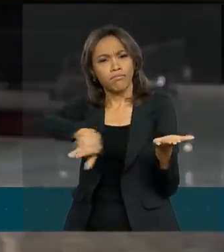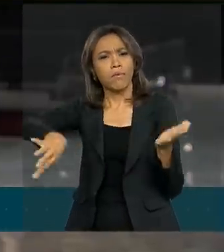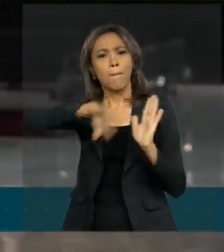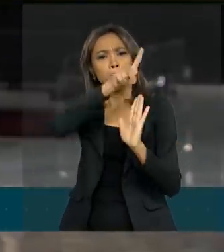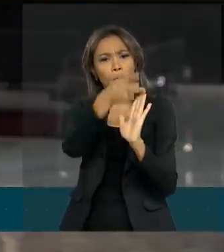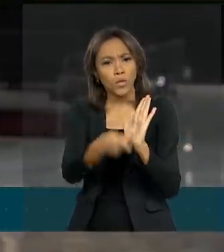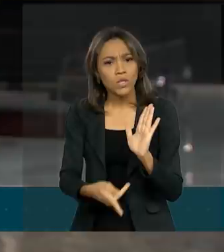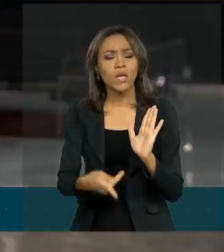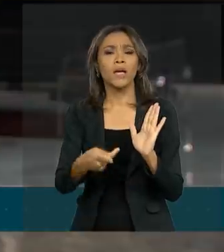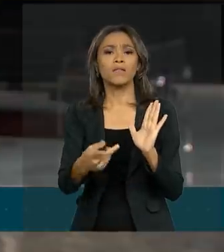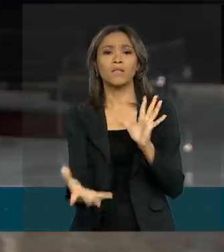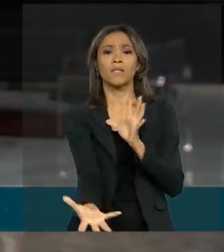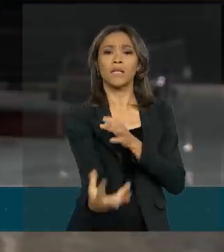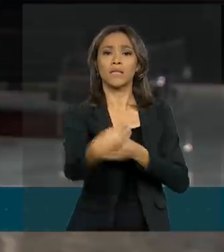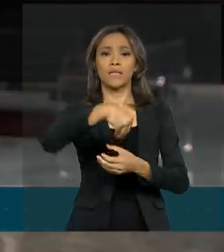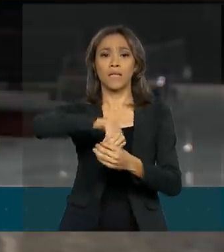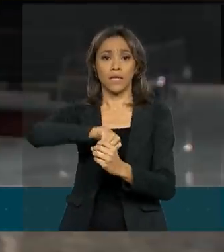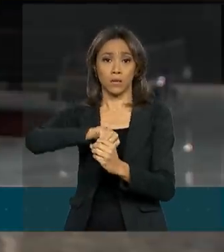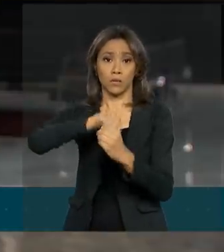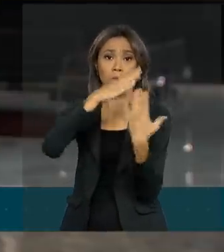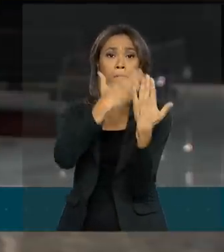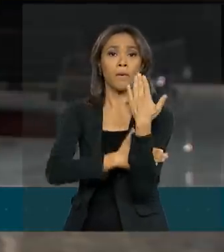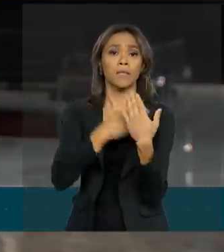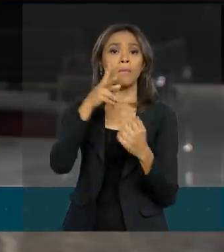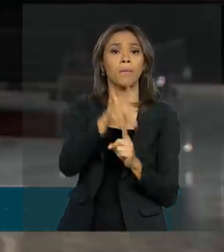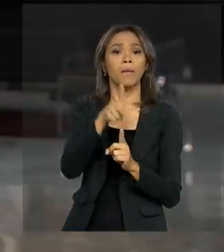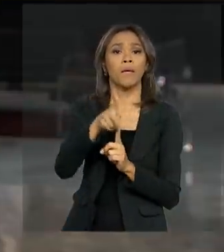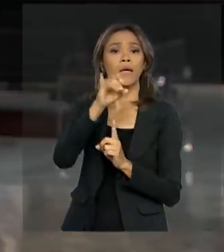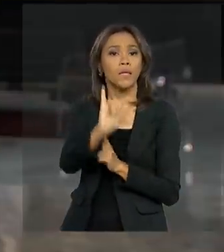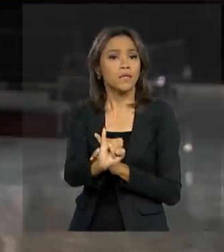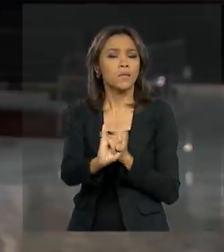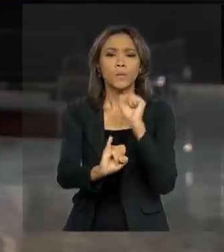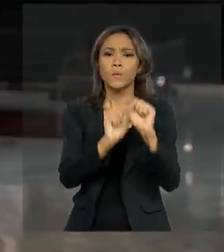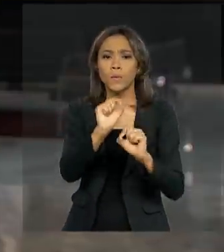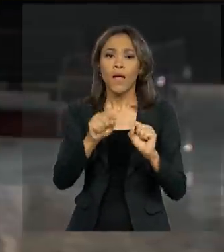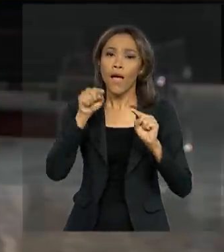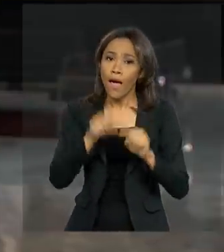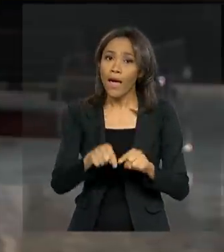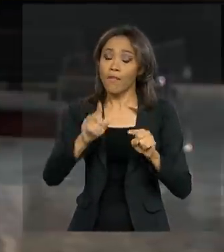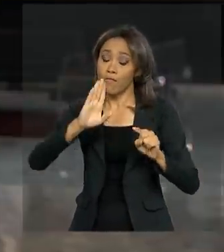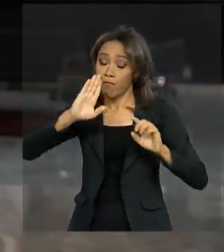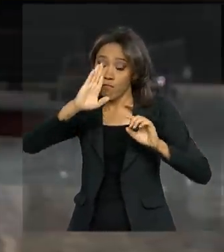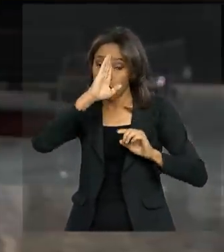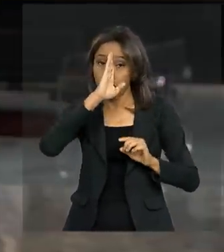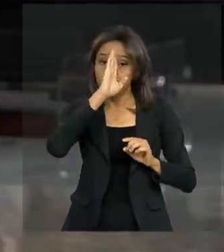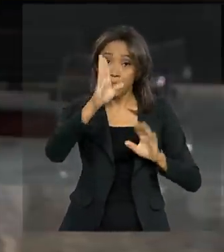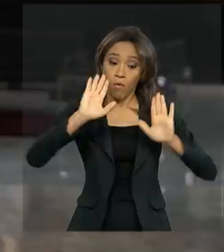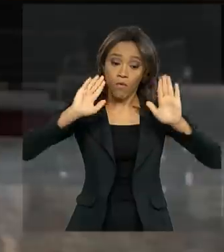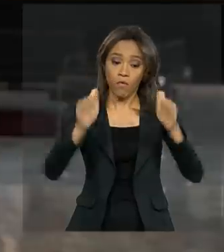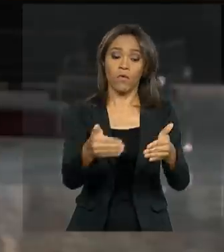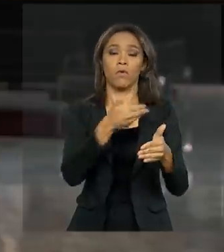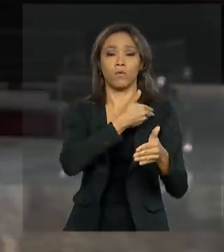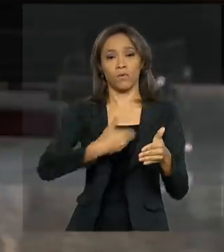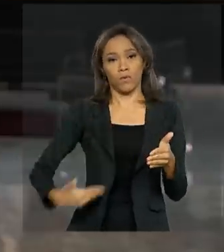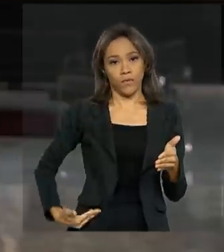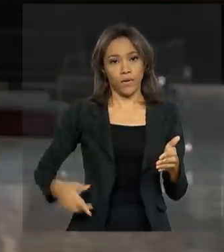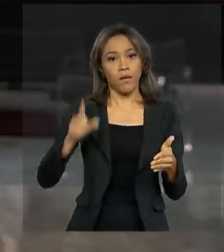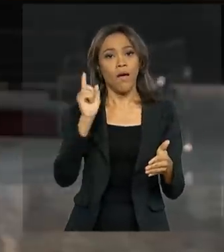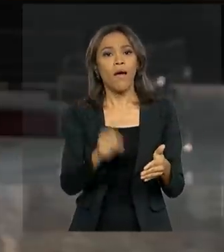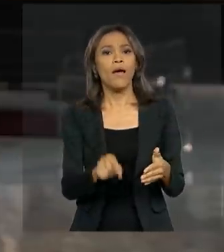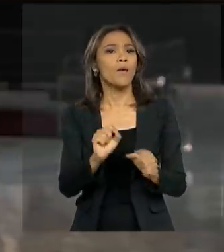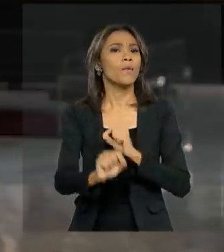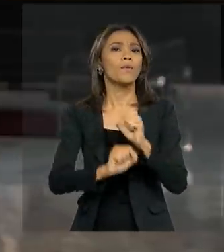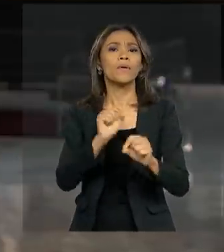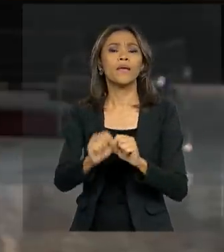da carteira do programa de parceria de investimentos, ou seja, que passam a ser prioridade no governo, estão o arrendamento do